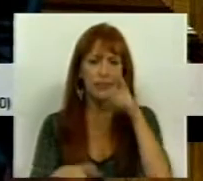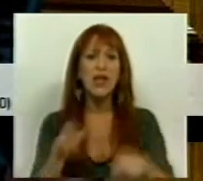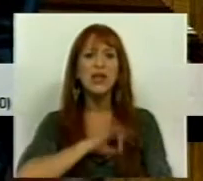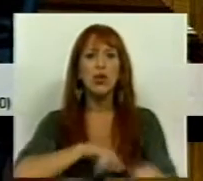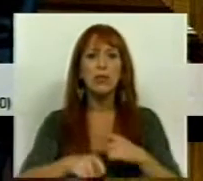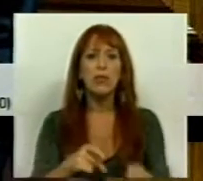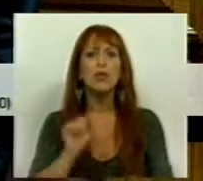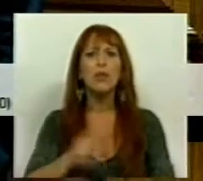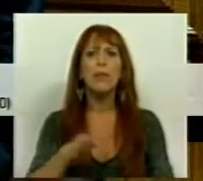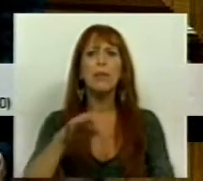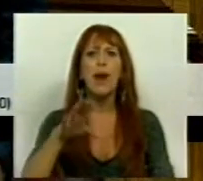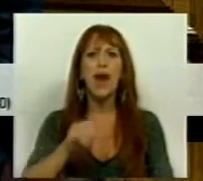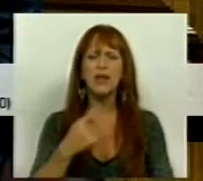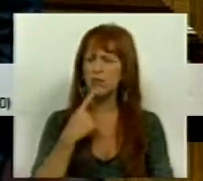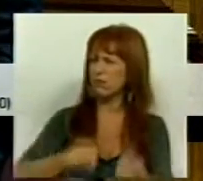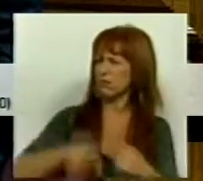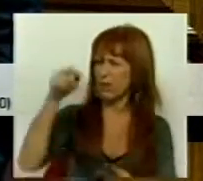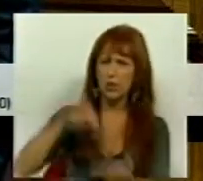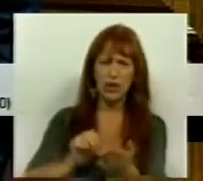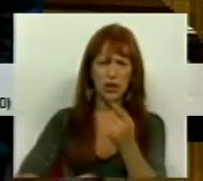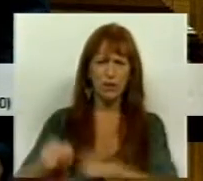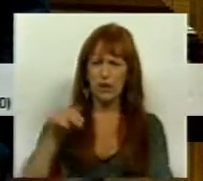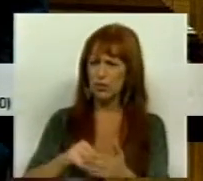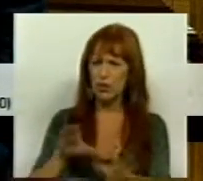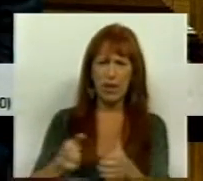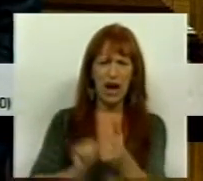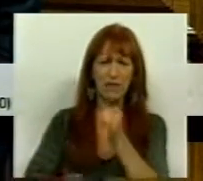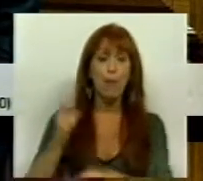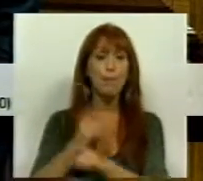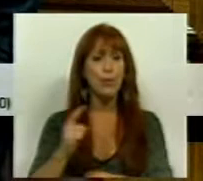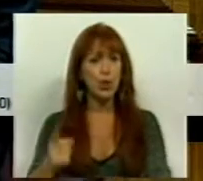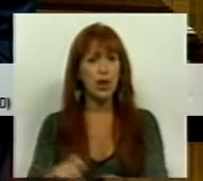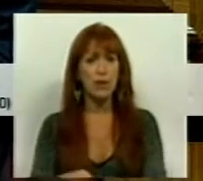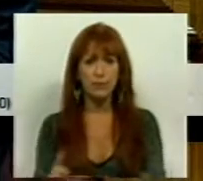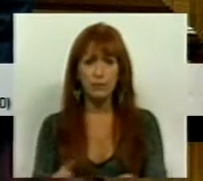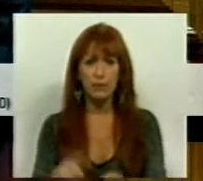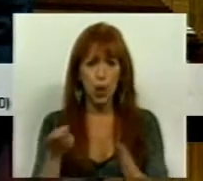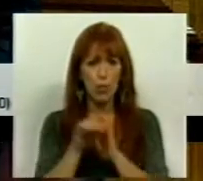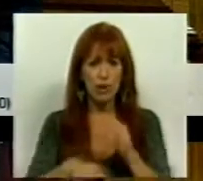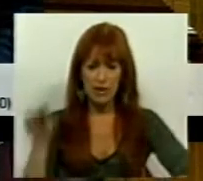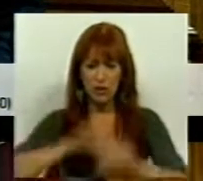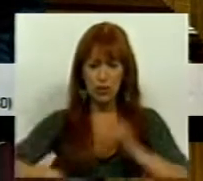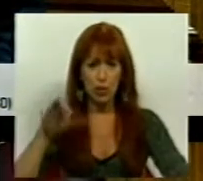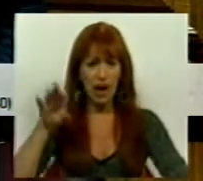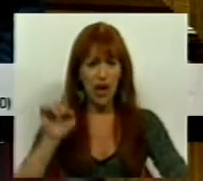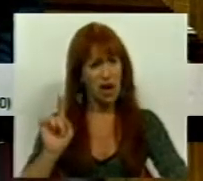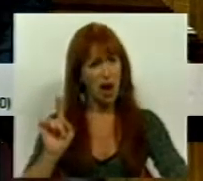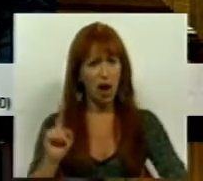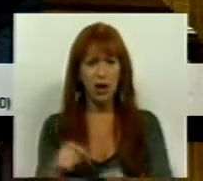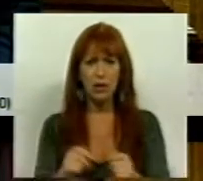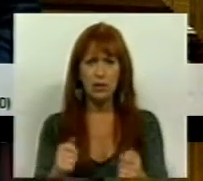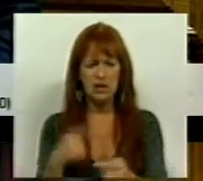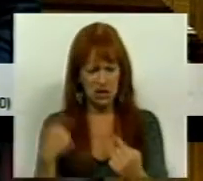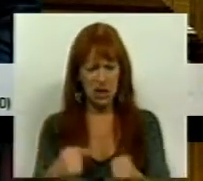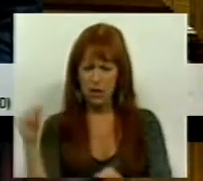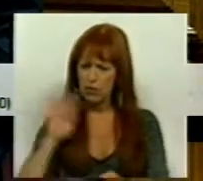Deputada do Partido Socialista, estranhamos a sua posição e a posição da sua bancada na medida em que o programa eleitoral do Partido Socialista contou, pelo